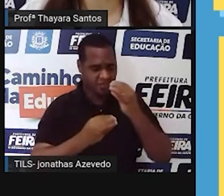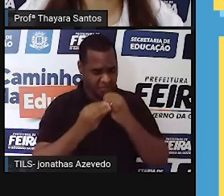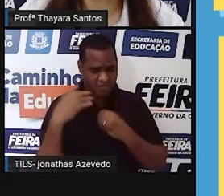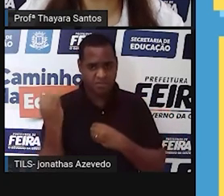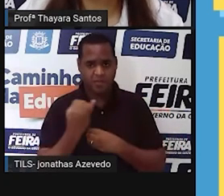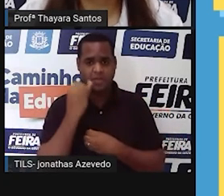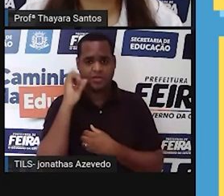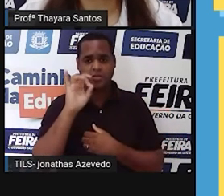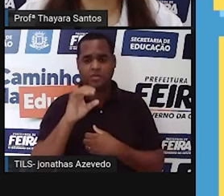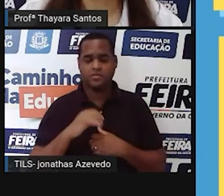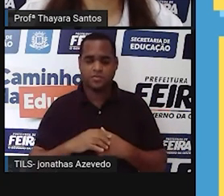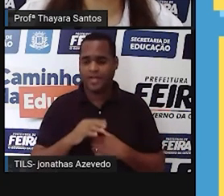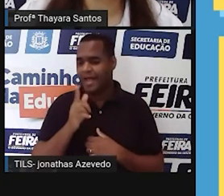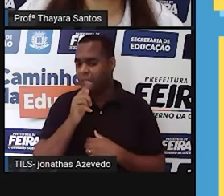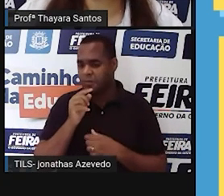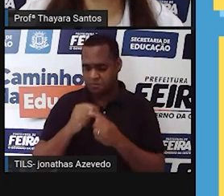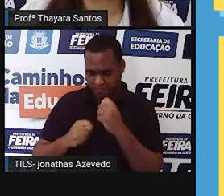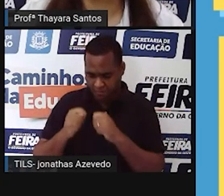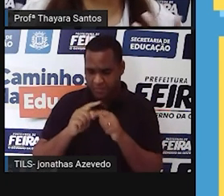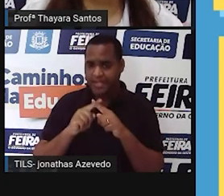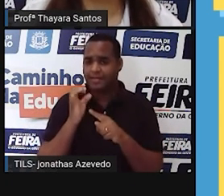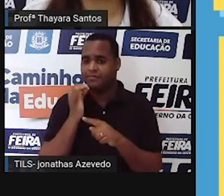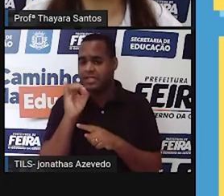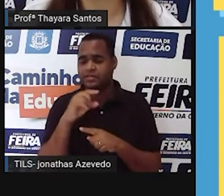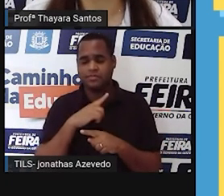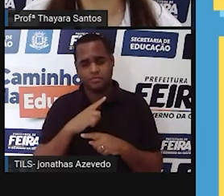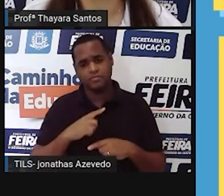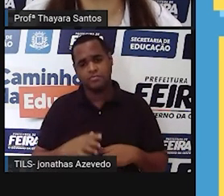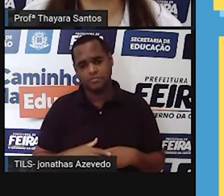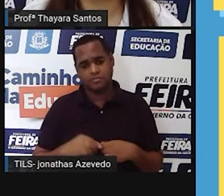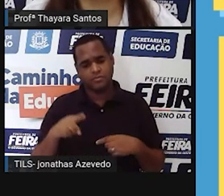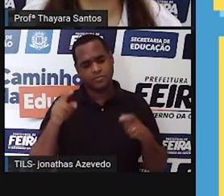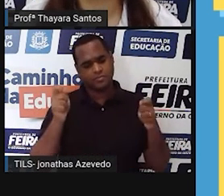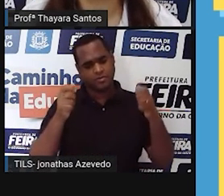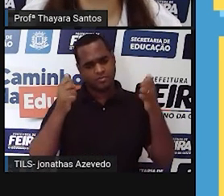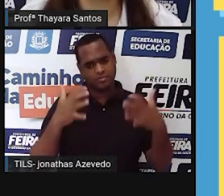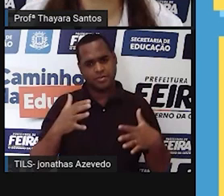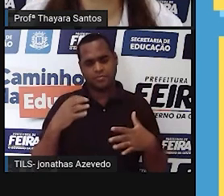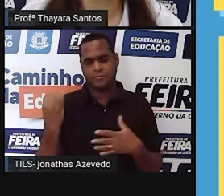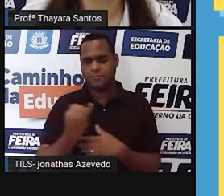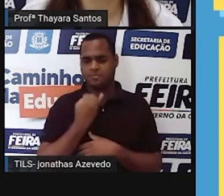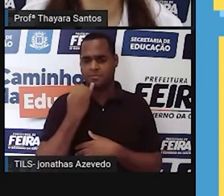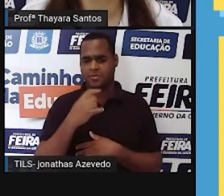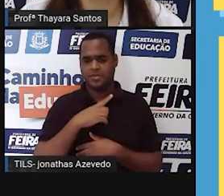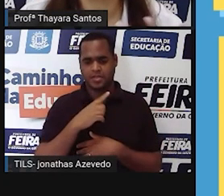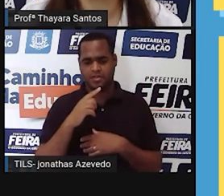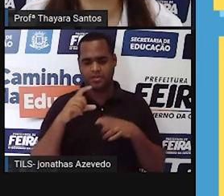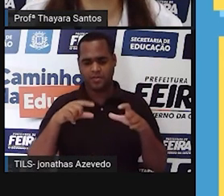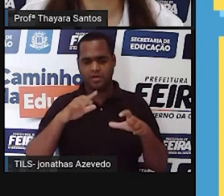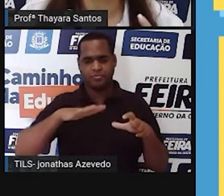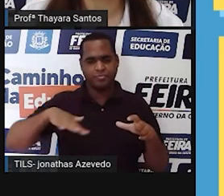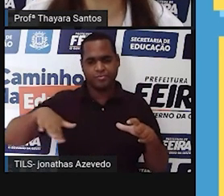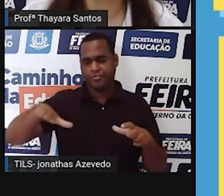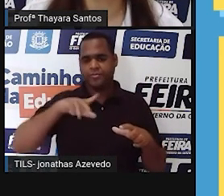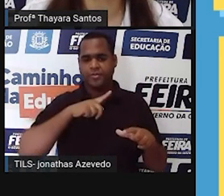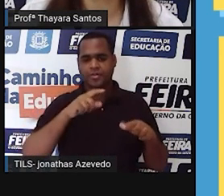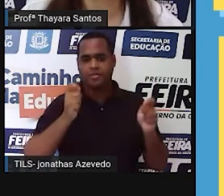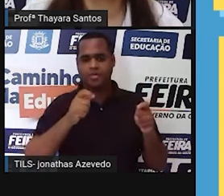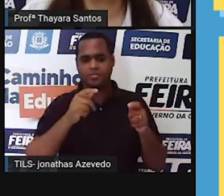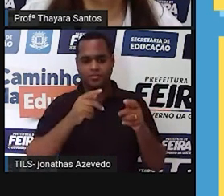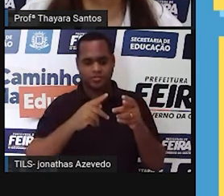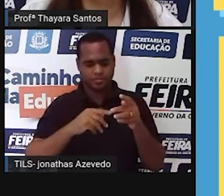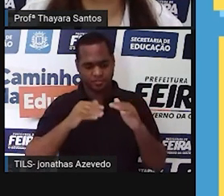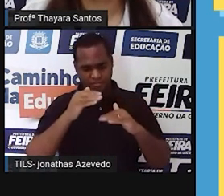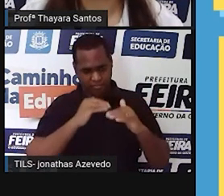economizando água economizando energia a gente está contribuindo com o nosso planeta contribuindo para a diminuição